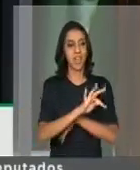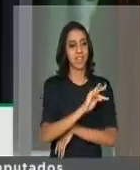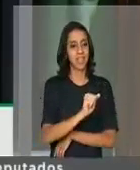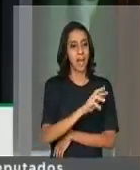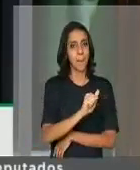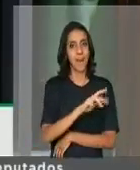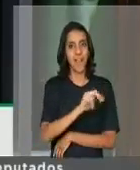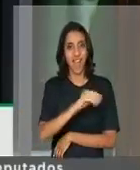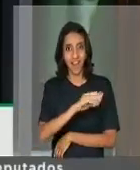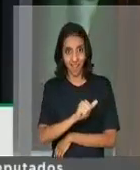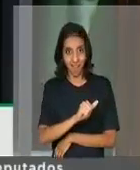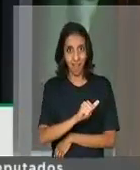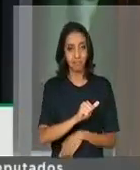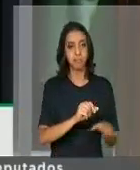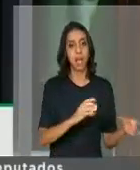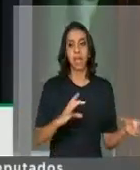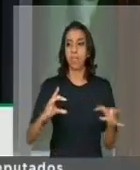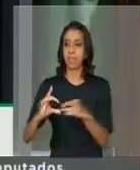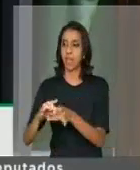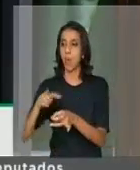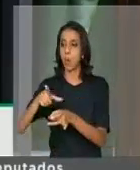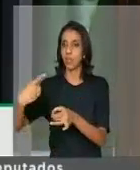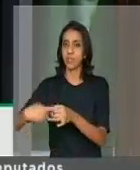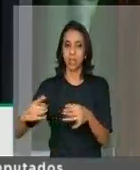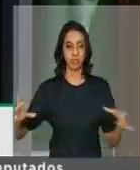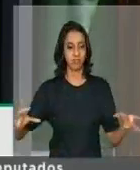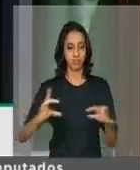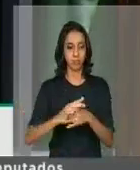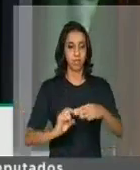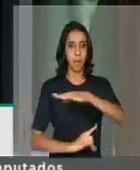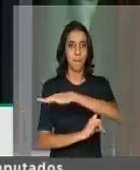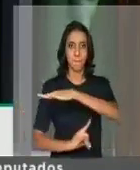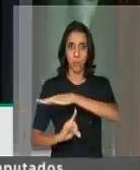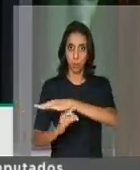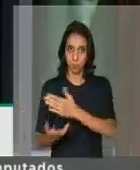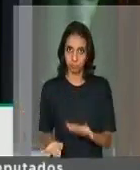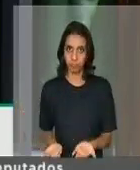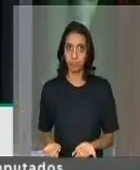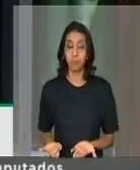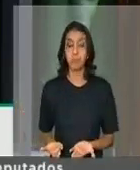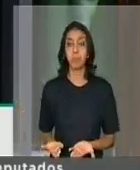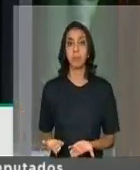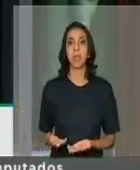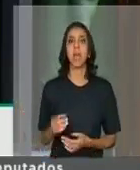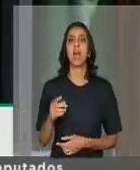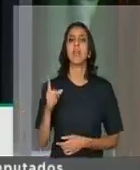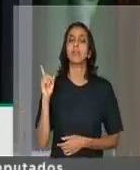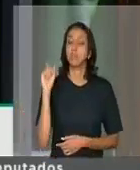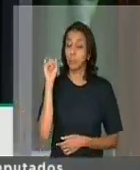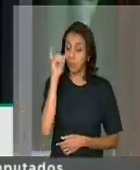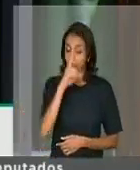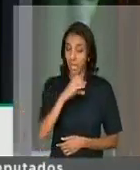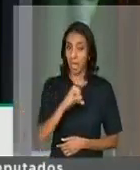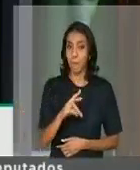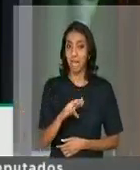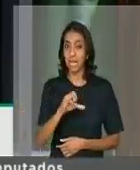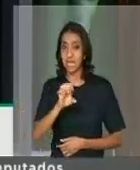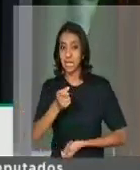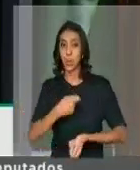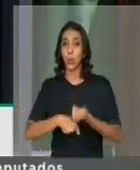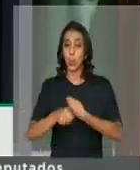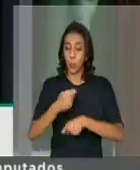E o governador, com sua sensibilidade, apesar das dificuldades da crise financeira, da crise